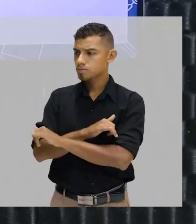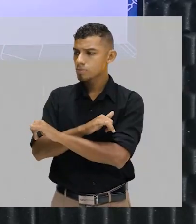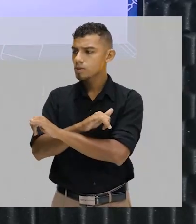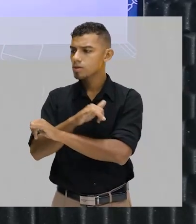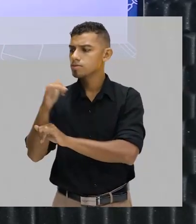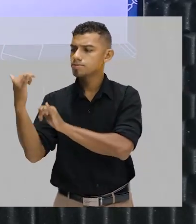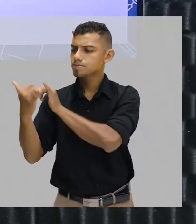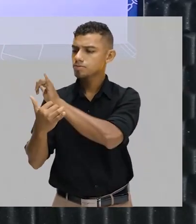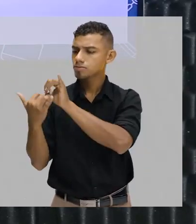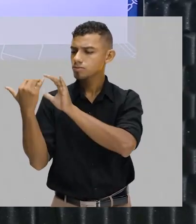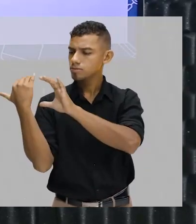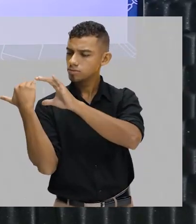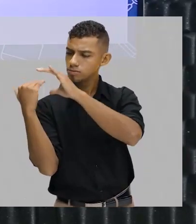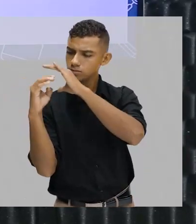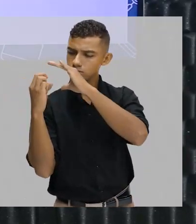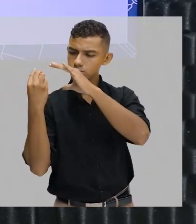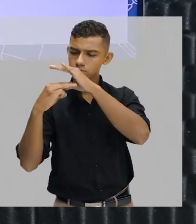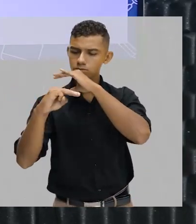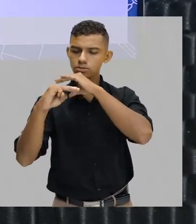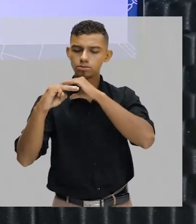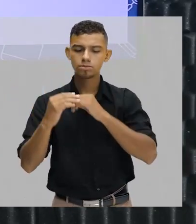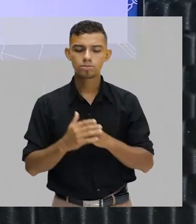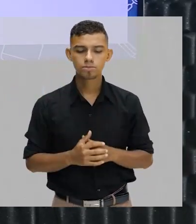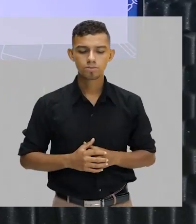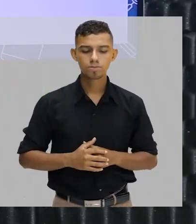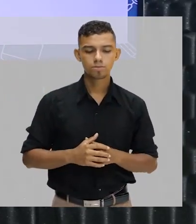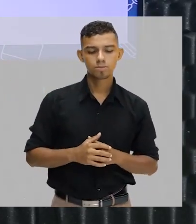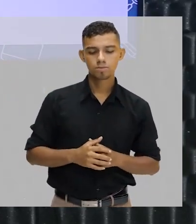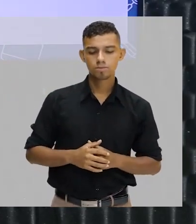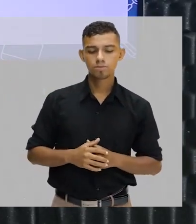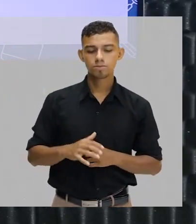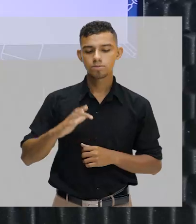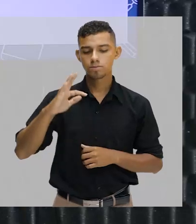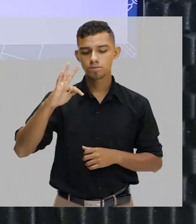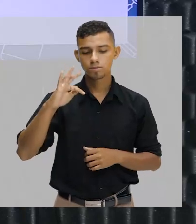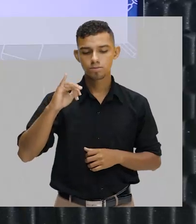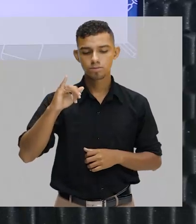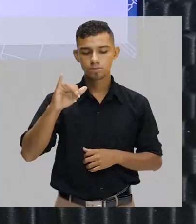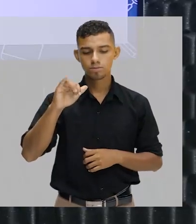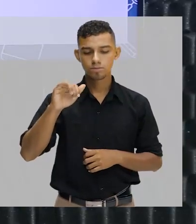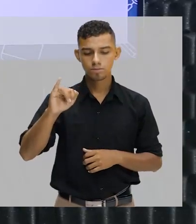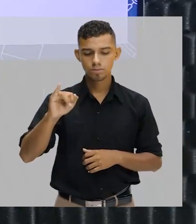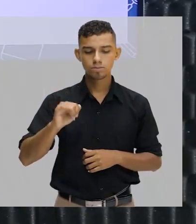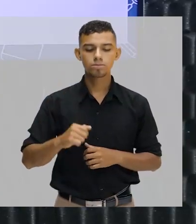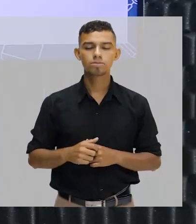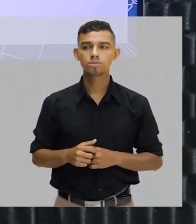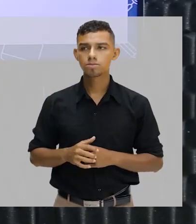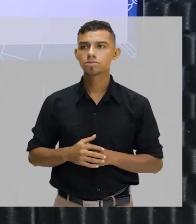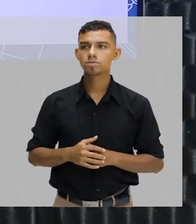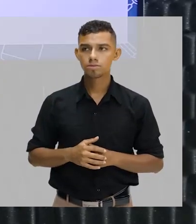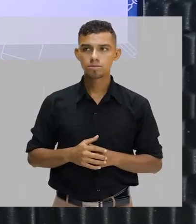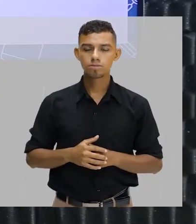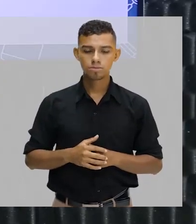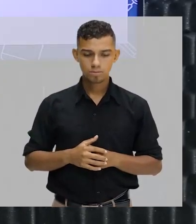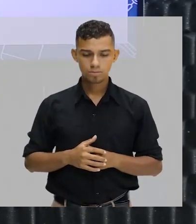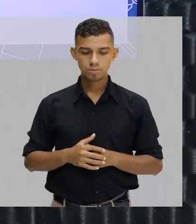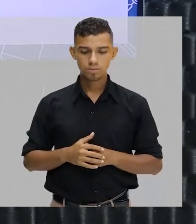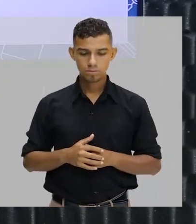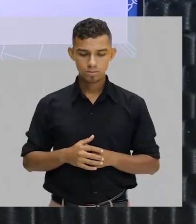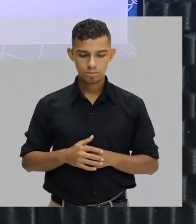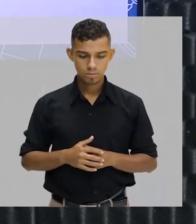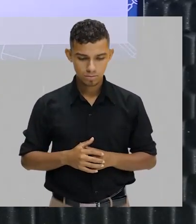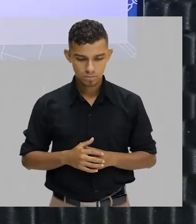e-mail, uma mensagem para alguém, e você coloca FYI, é apenas para você ficar ciente, apenas para você ser informado.